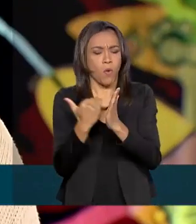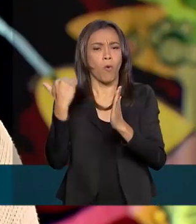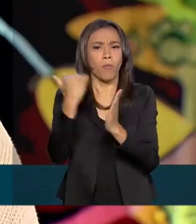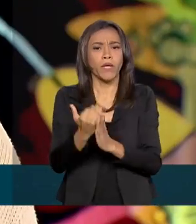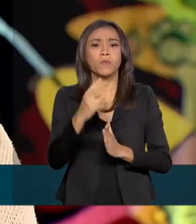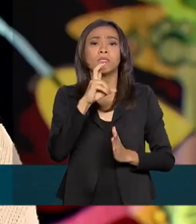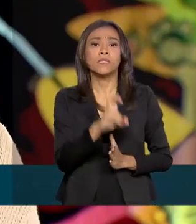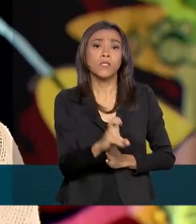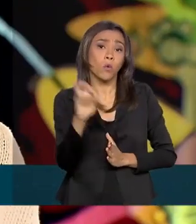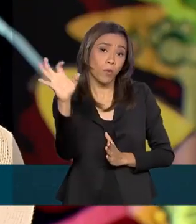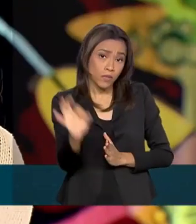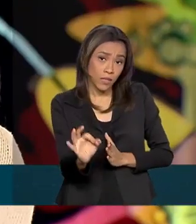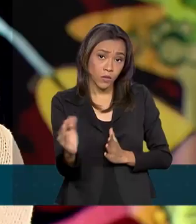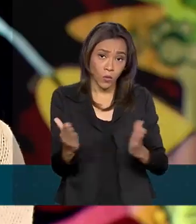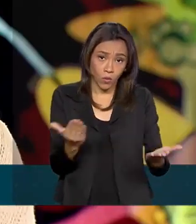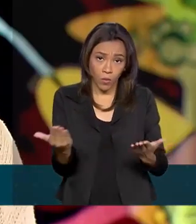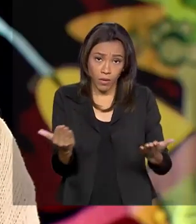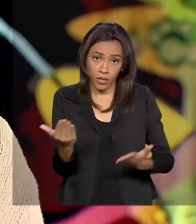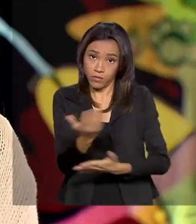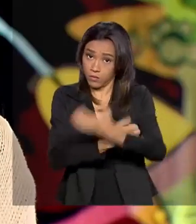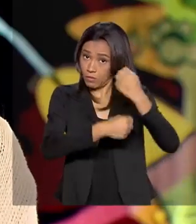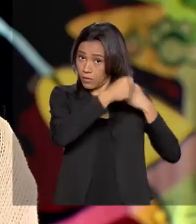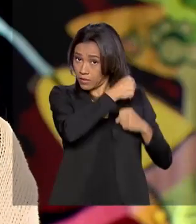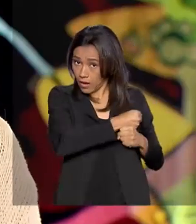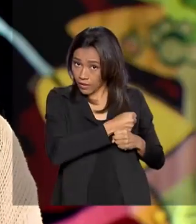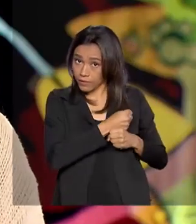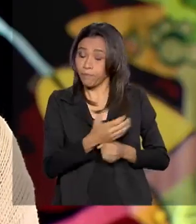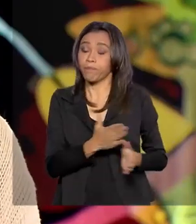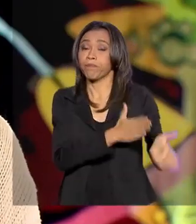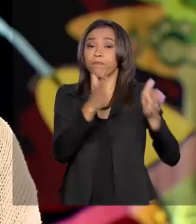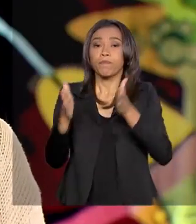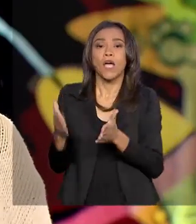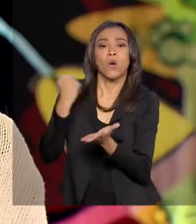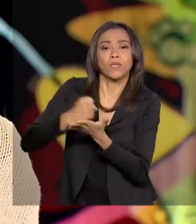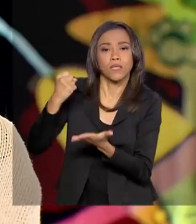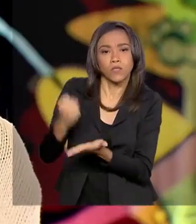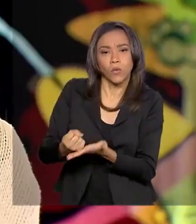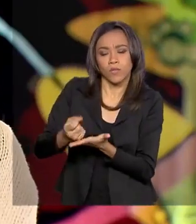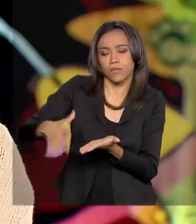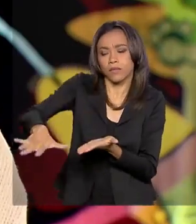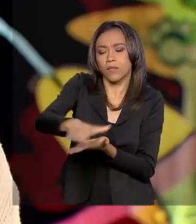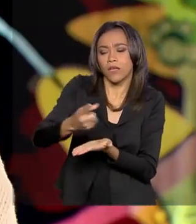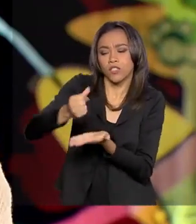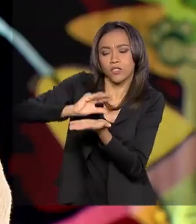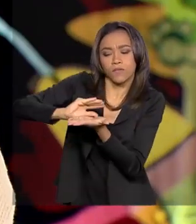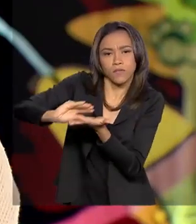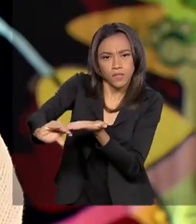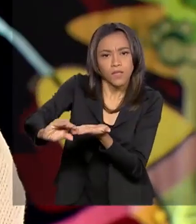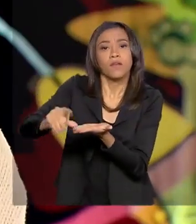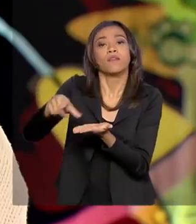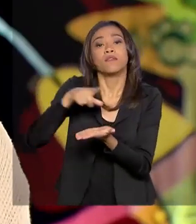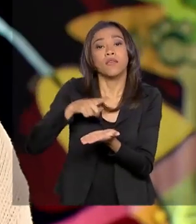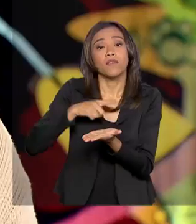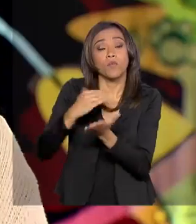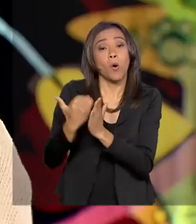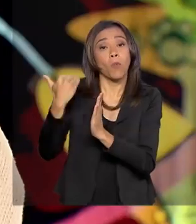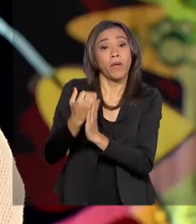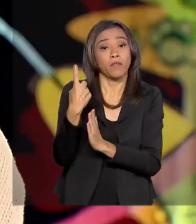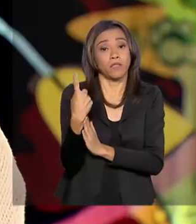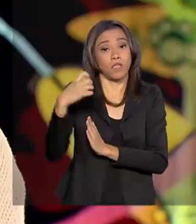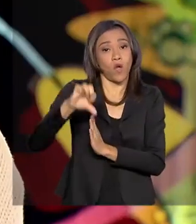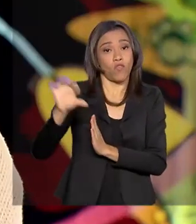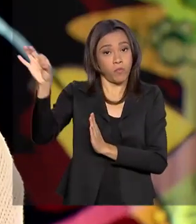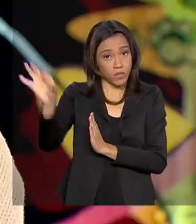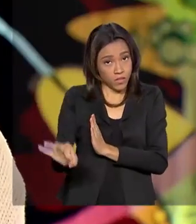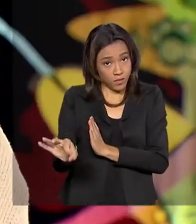em relação à safra passada. Já as contratações para investimento tiveram um aumento de 19%, sendo que a